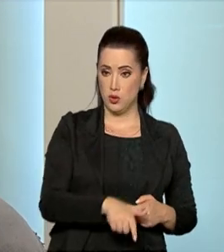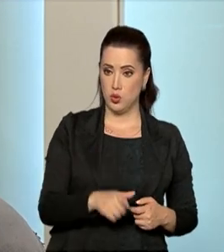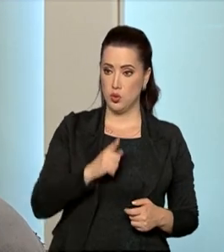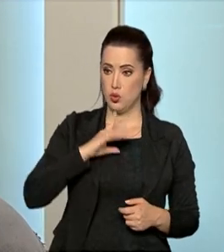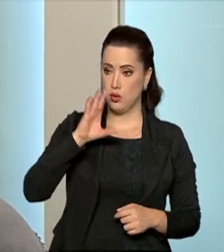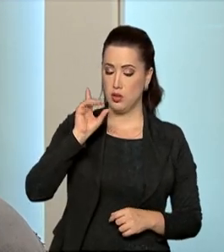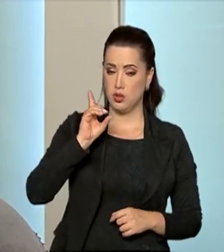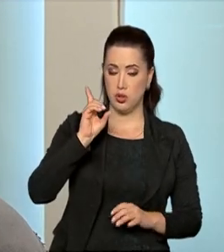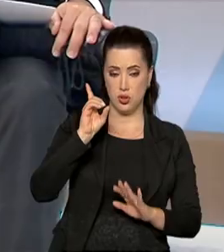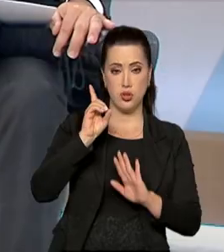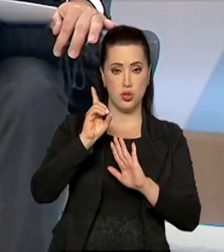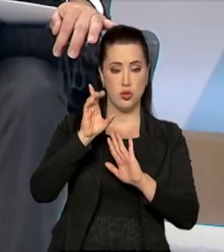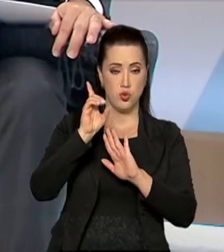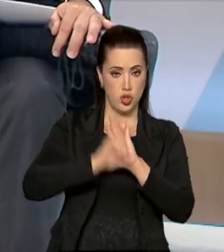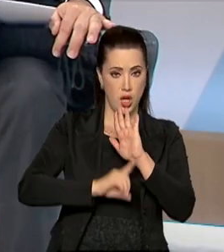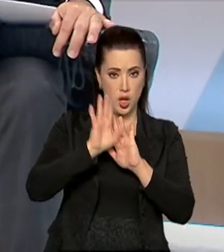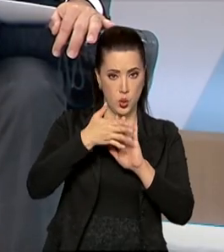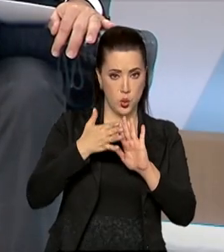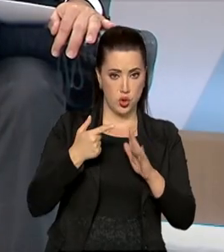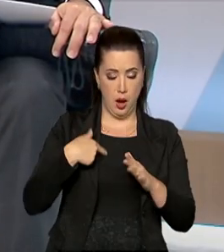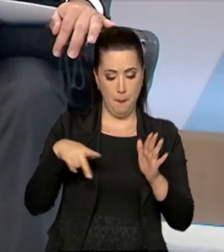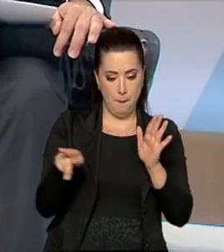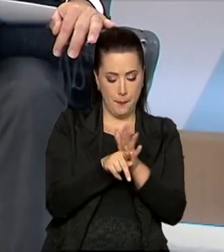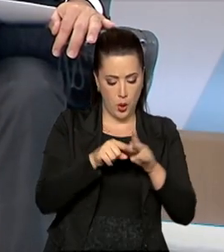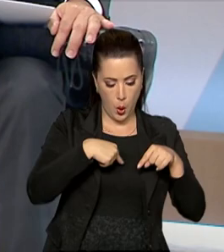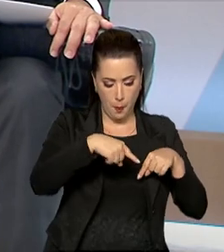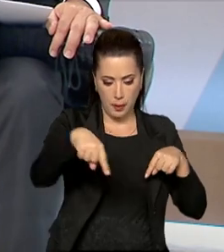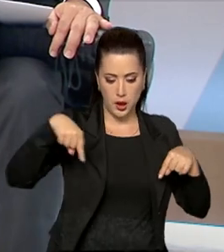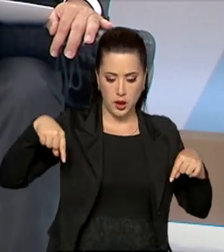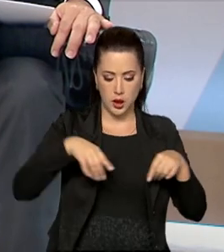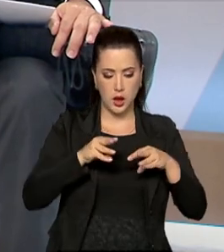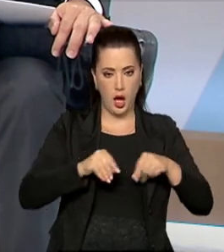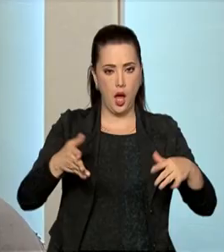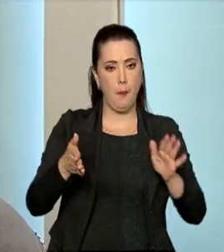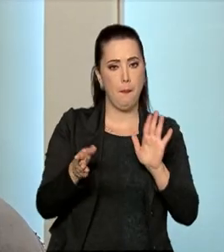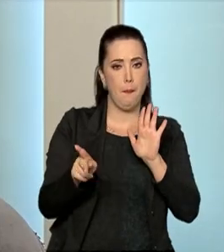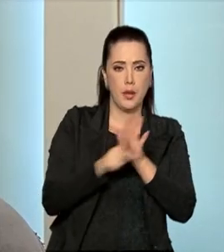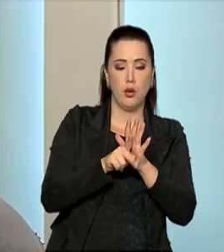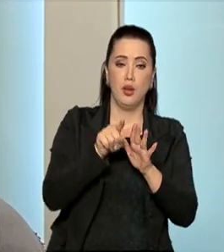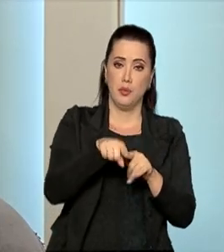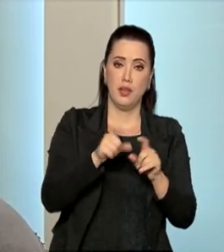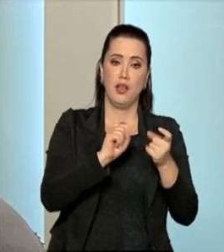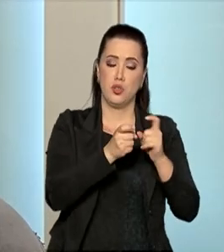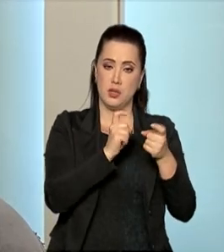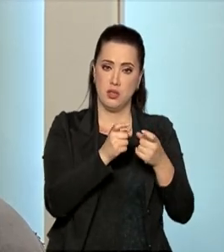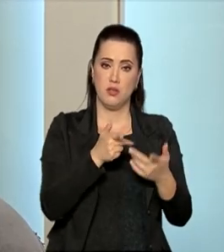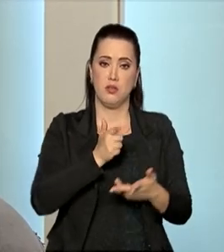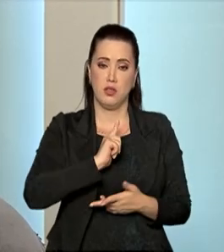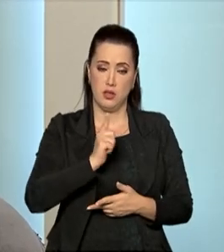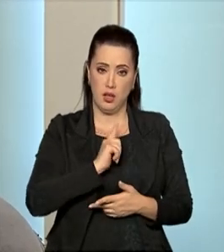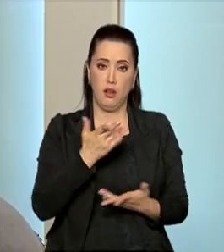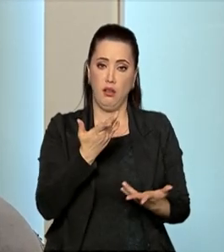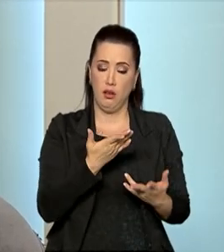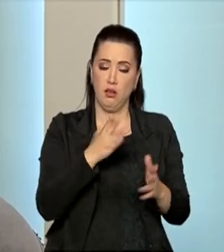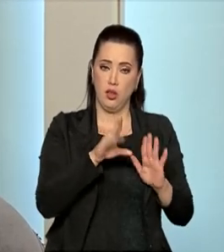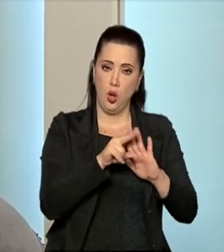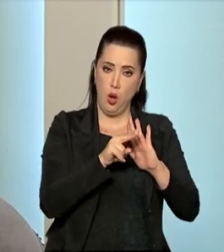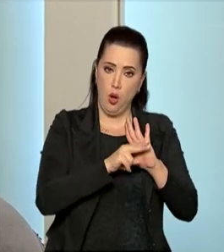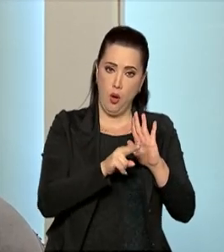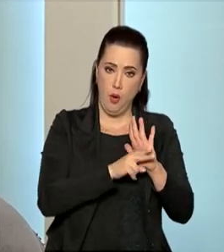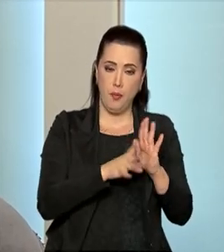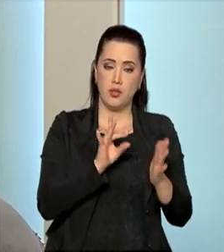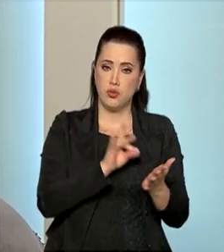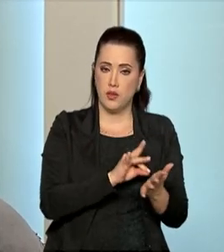constituído em um título, num cartório de registro de imóvel, que é um ato administrativo que tem presunção de legitimidade e